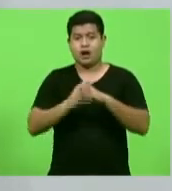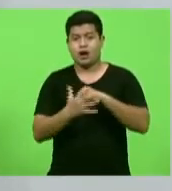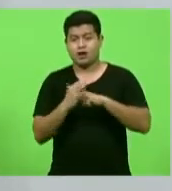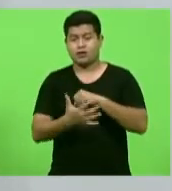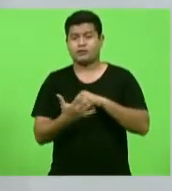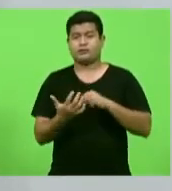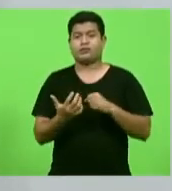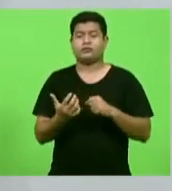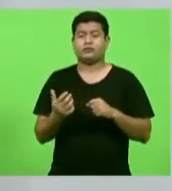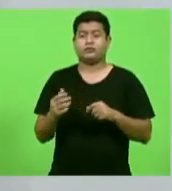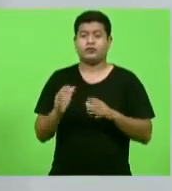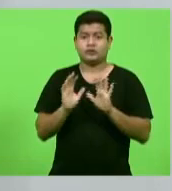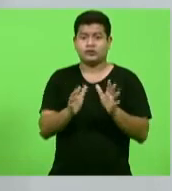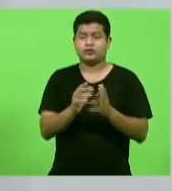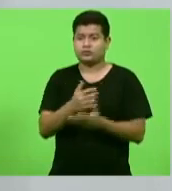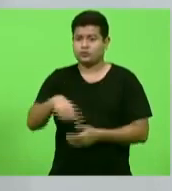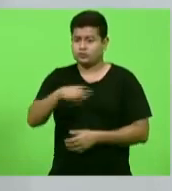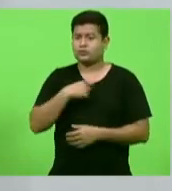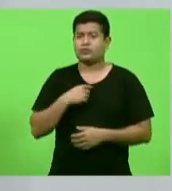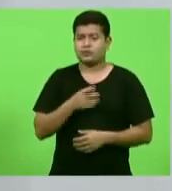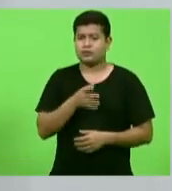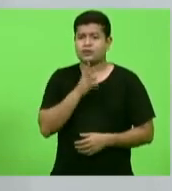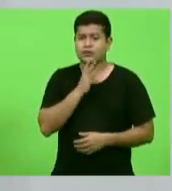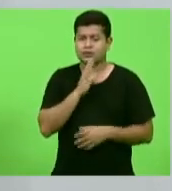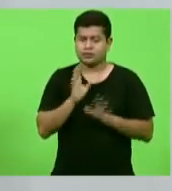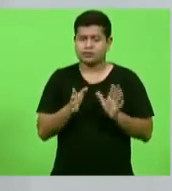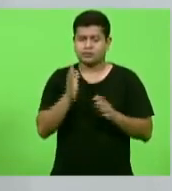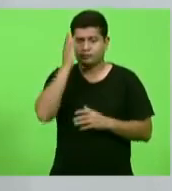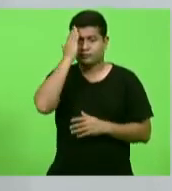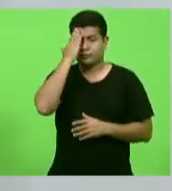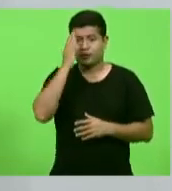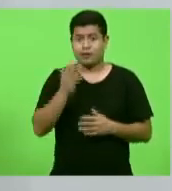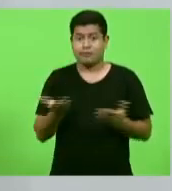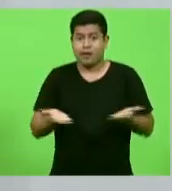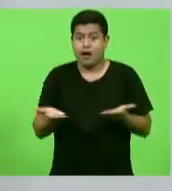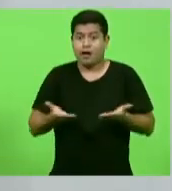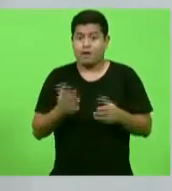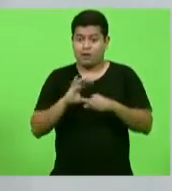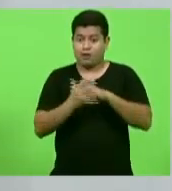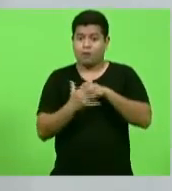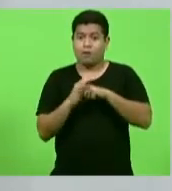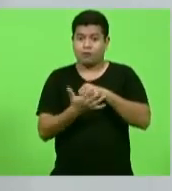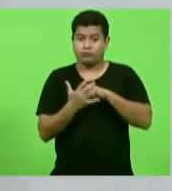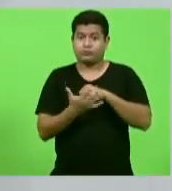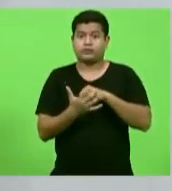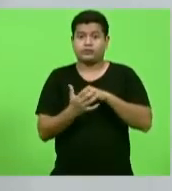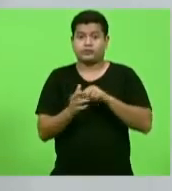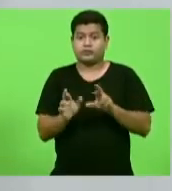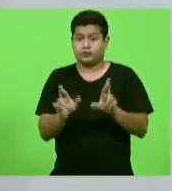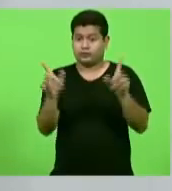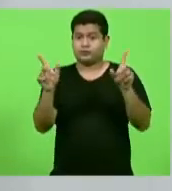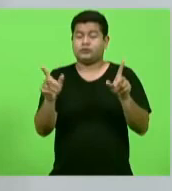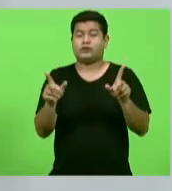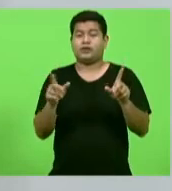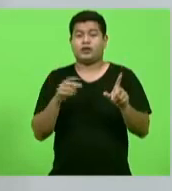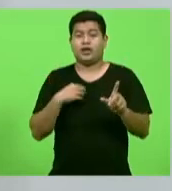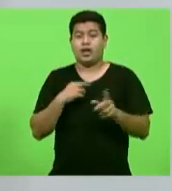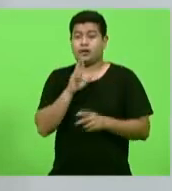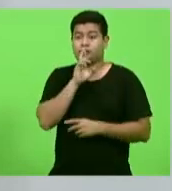bacteriana, já eram bem conhecidas. Mas a resposta à infecção pela Covid foi respondida